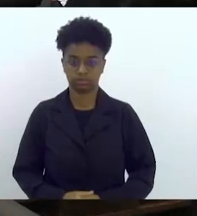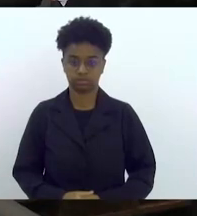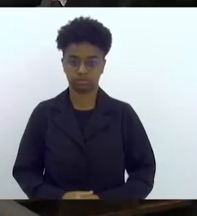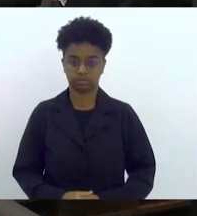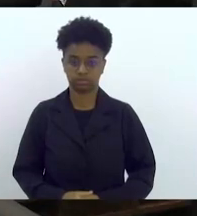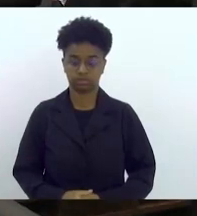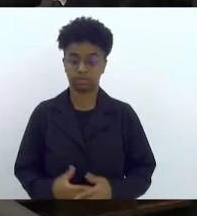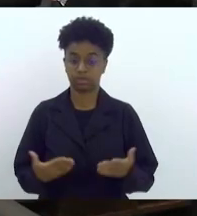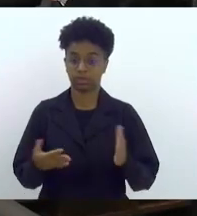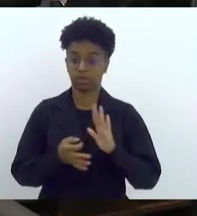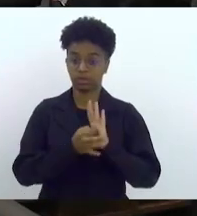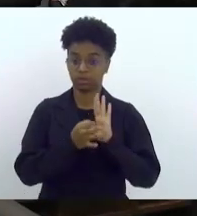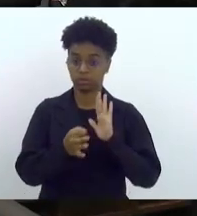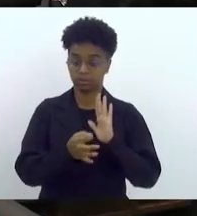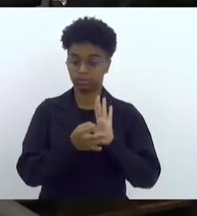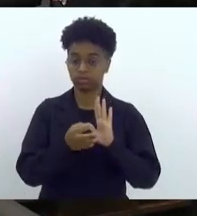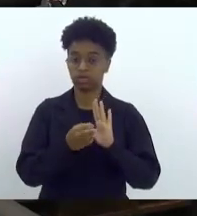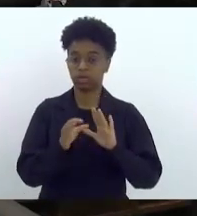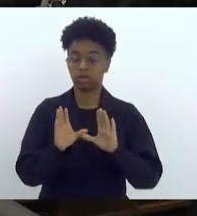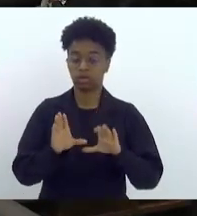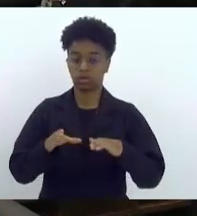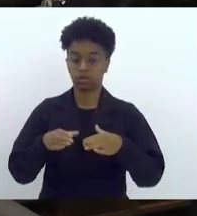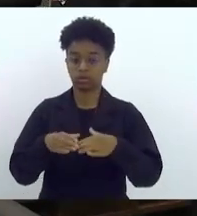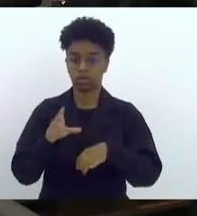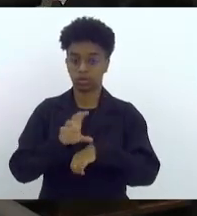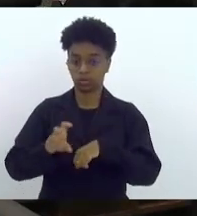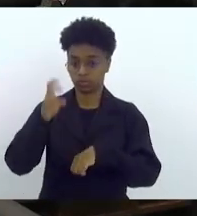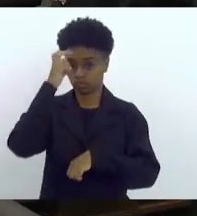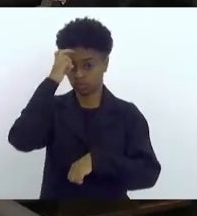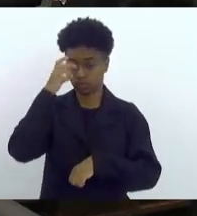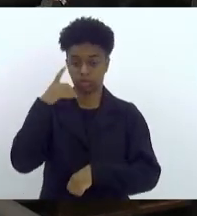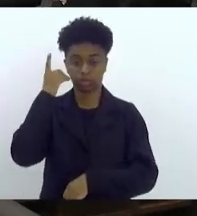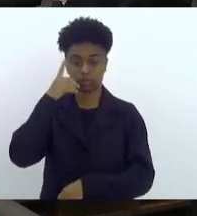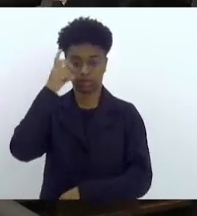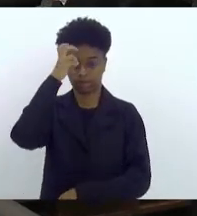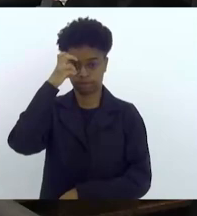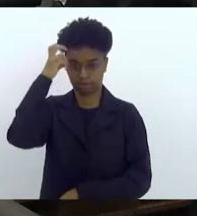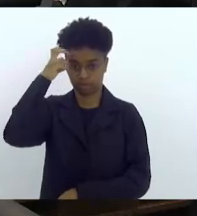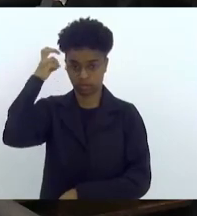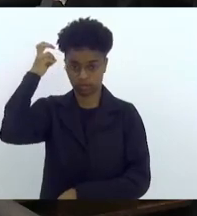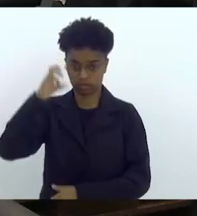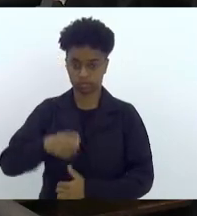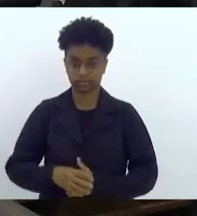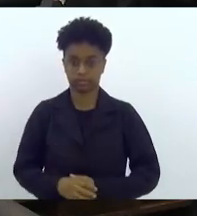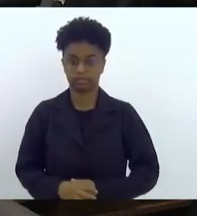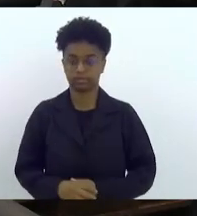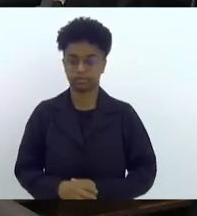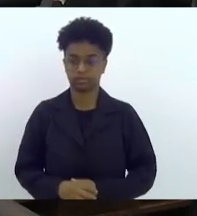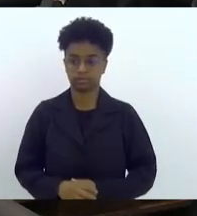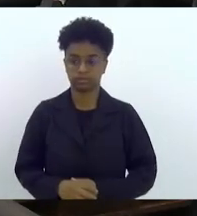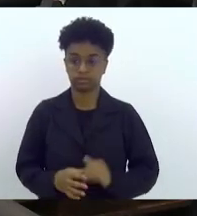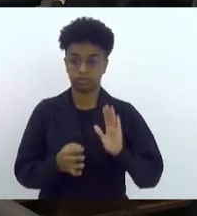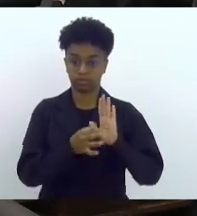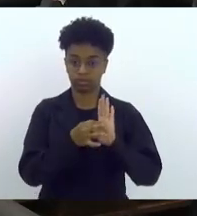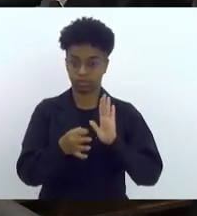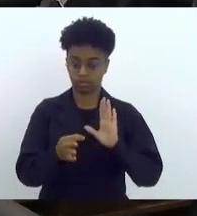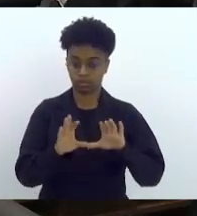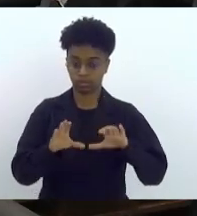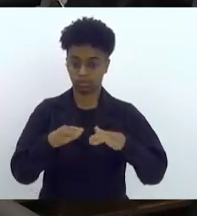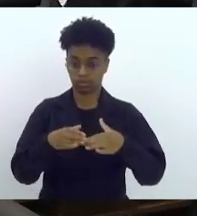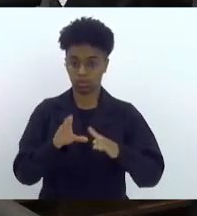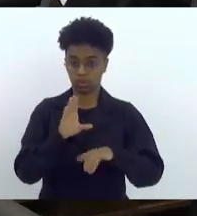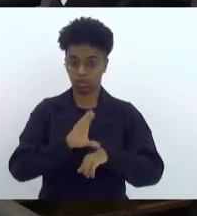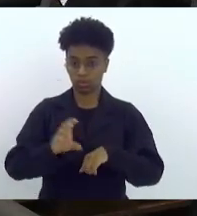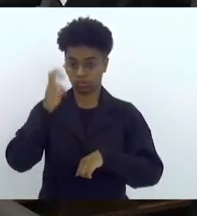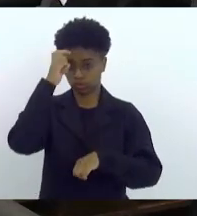Para emitir e parecer pela Comissão de Cultura, deputado Verônica Lima, por favor. O parecer da Comissão de Cultura é